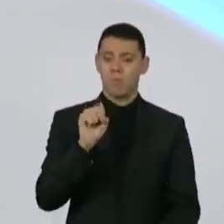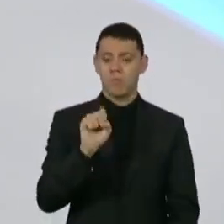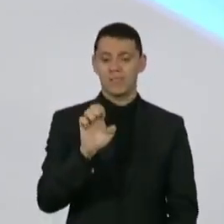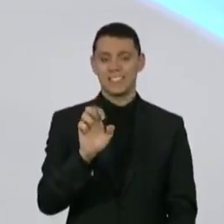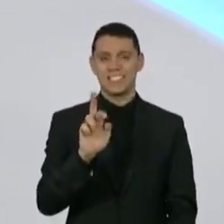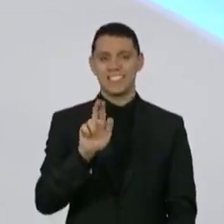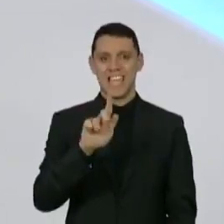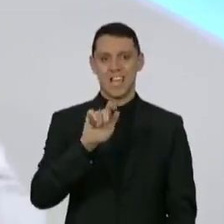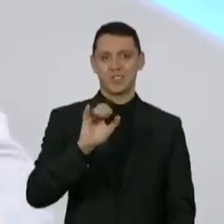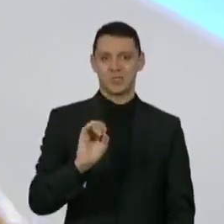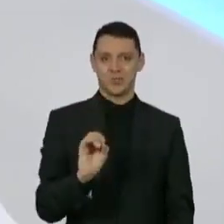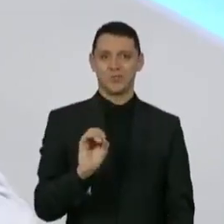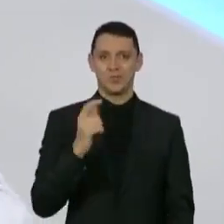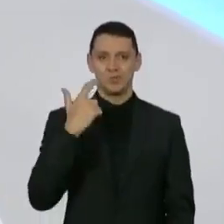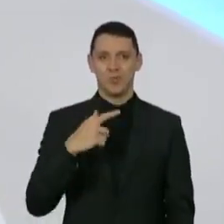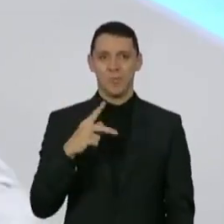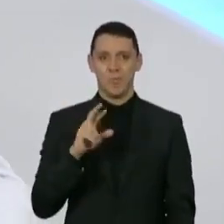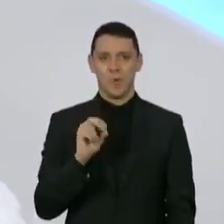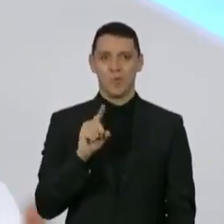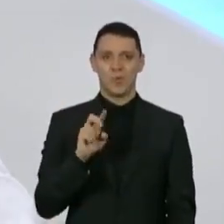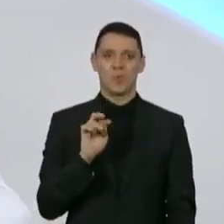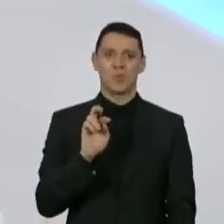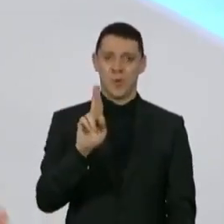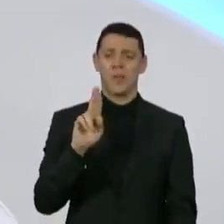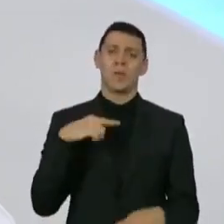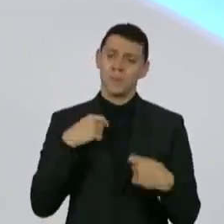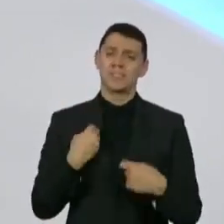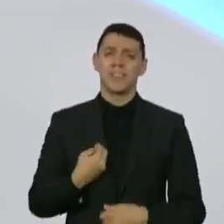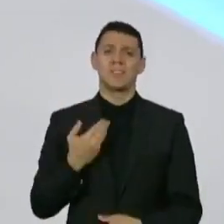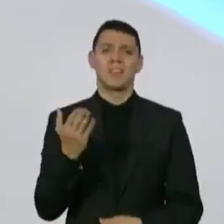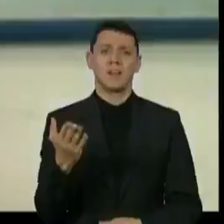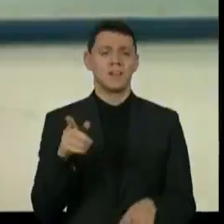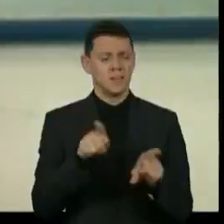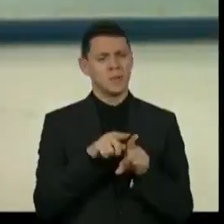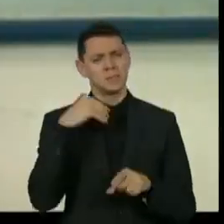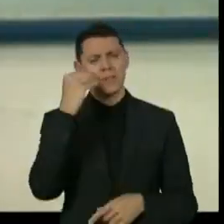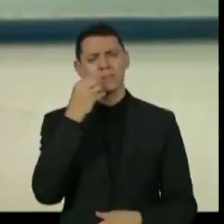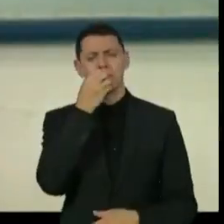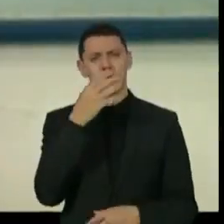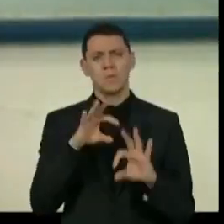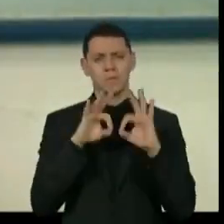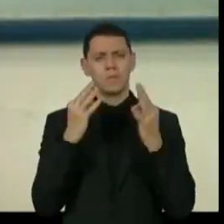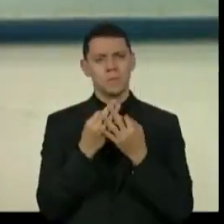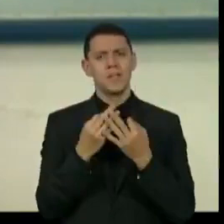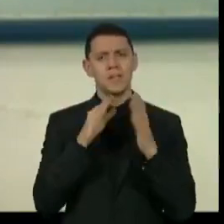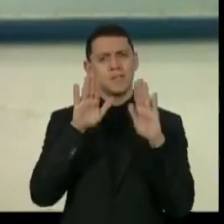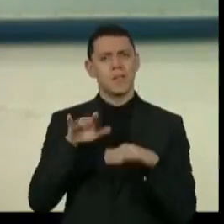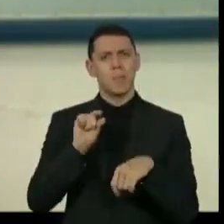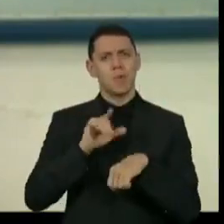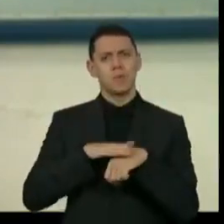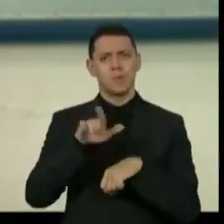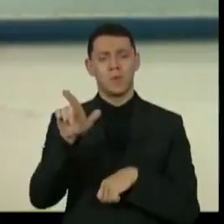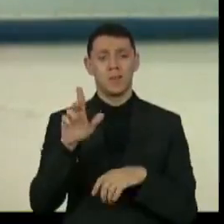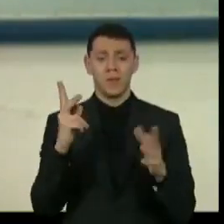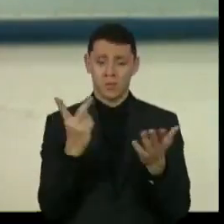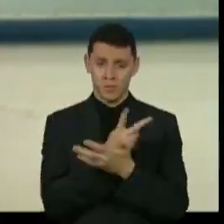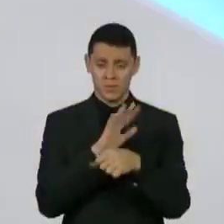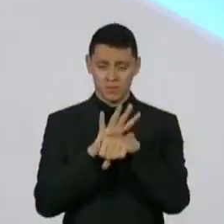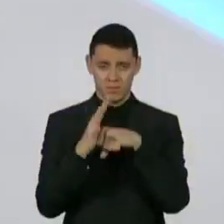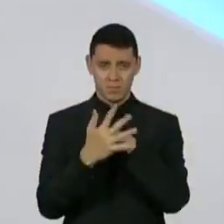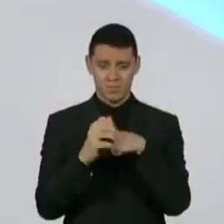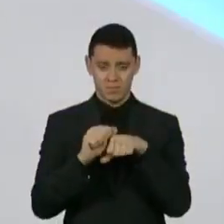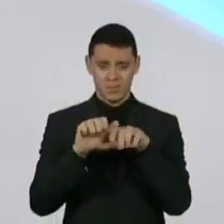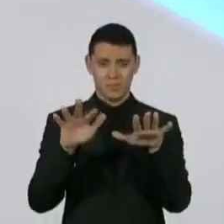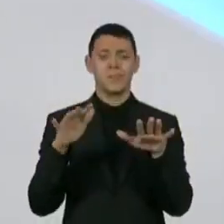estar lá. E achei que era uma experiência boa para a família também, a gente passar um tempo lá. Aí veio a pandemia e a gente ficou